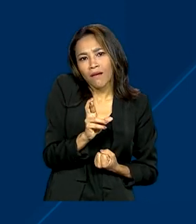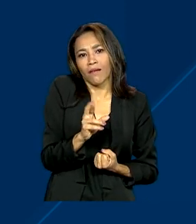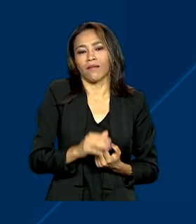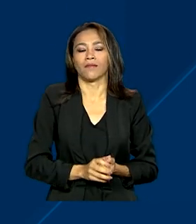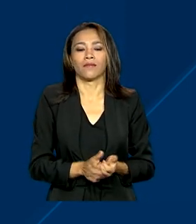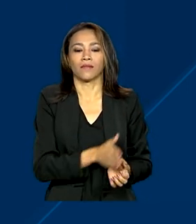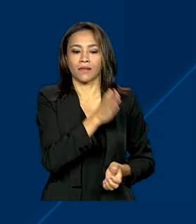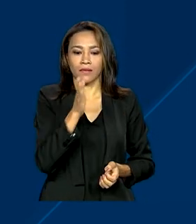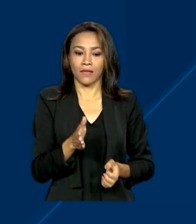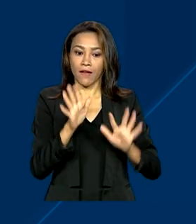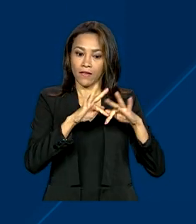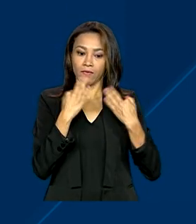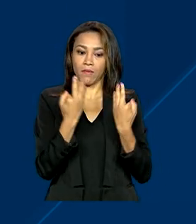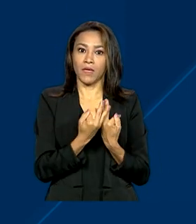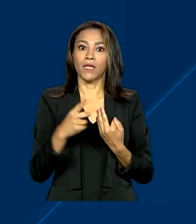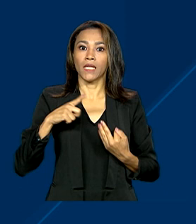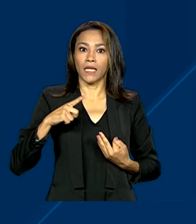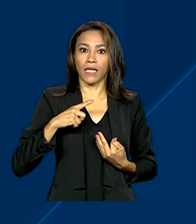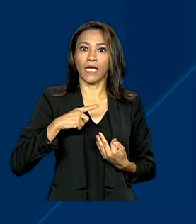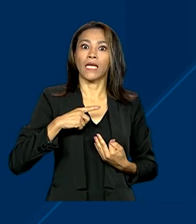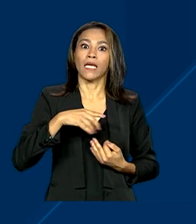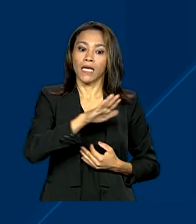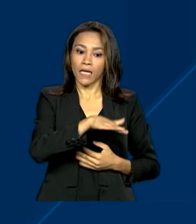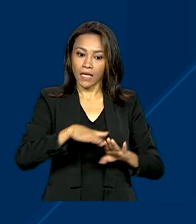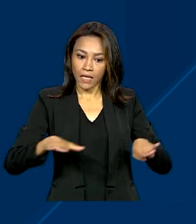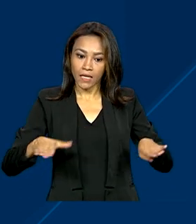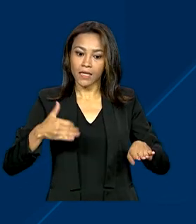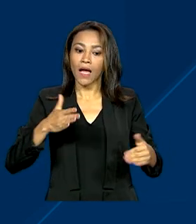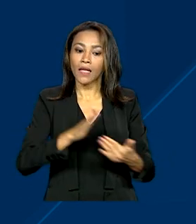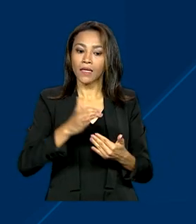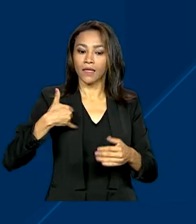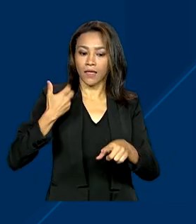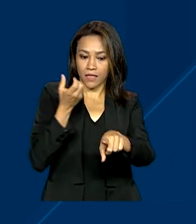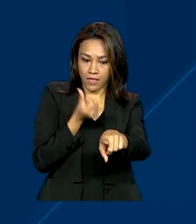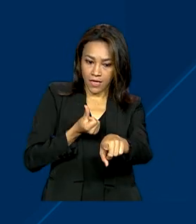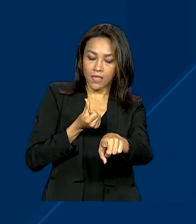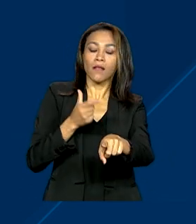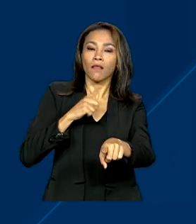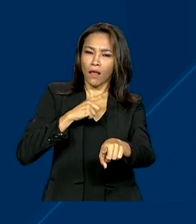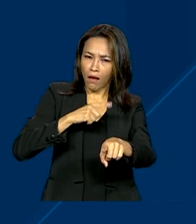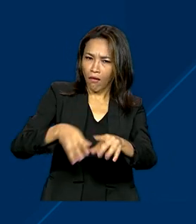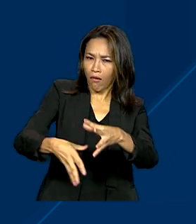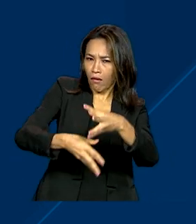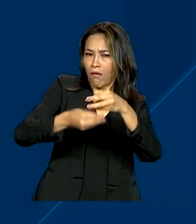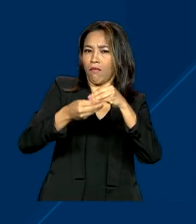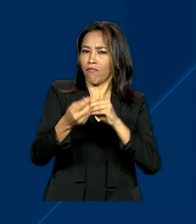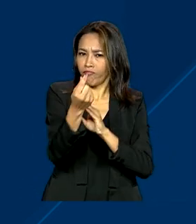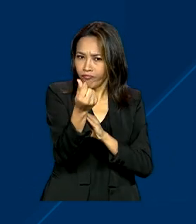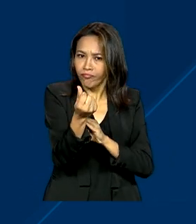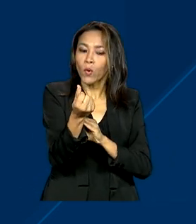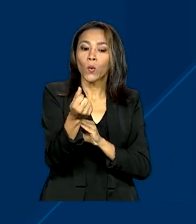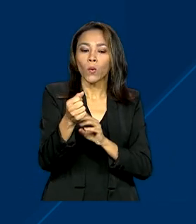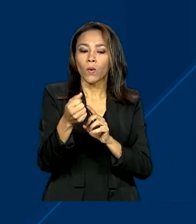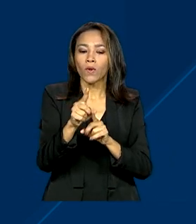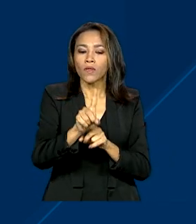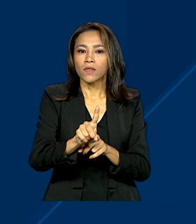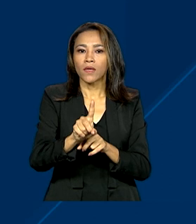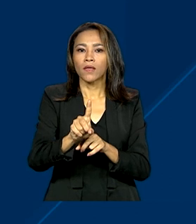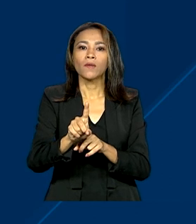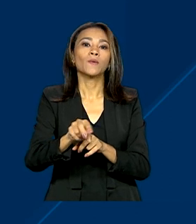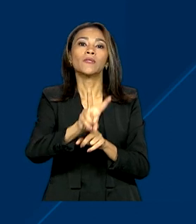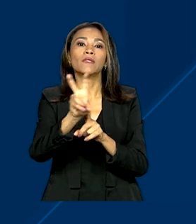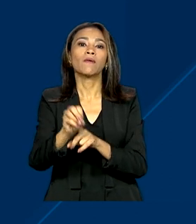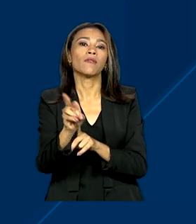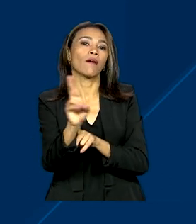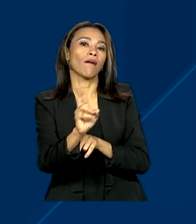Para as famílias com crianças de até 6 anos de idade, tem ainda um valor adicional de 150